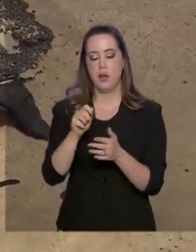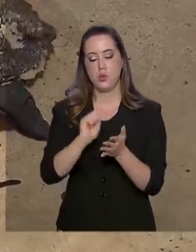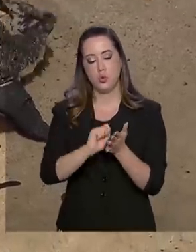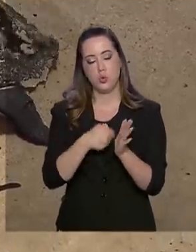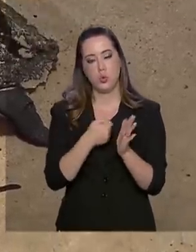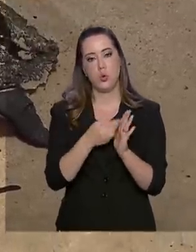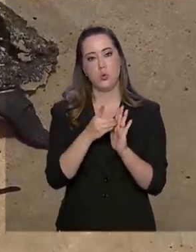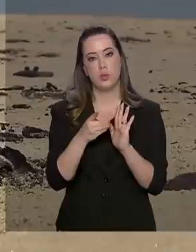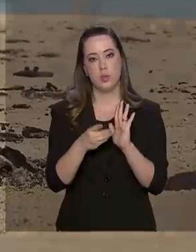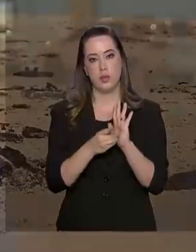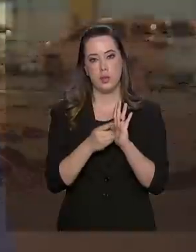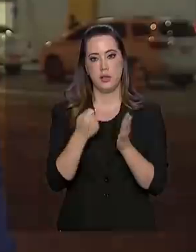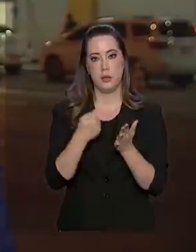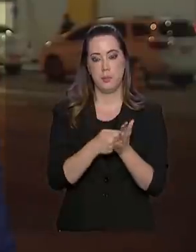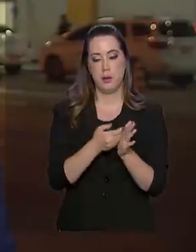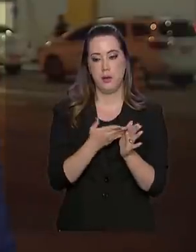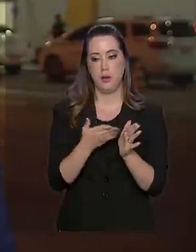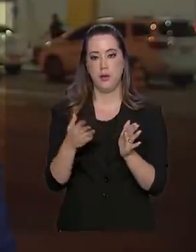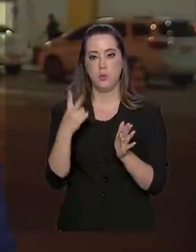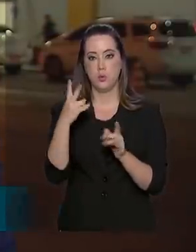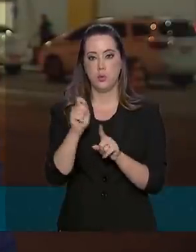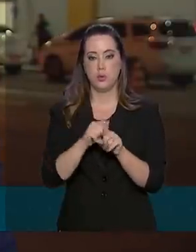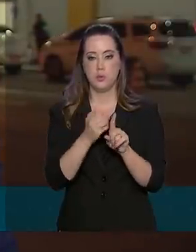defeso a 60 mil pescadores.